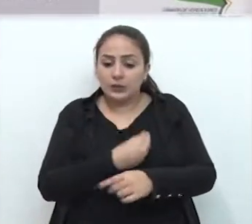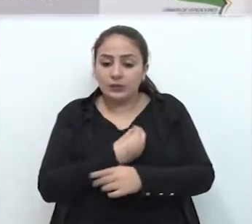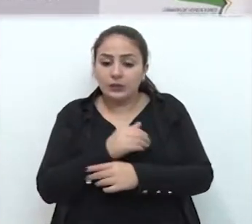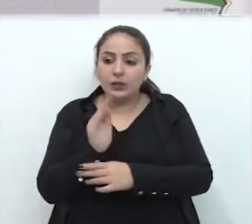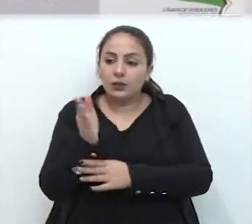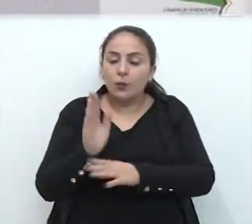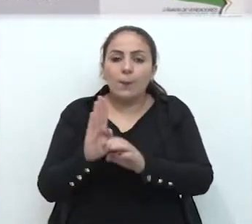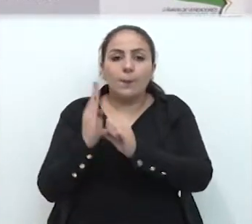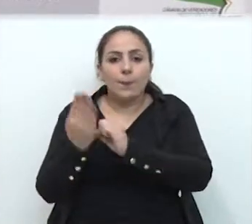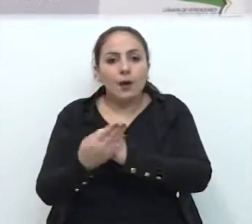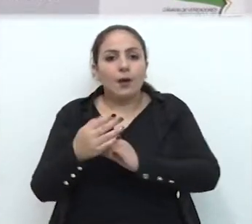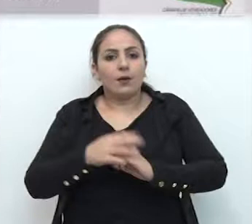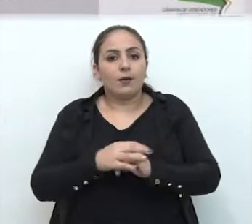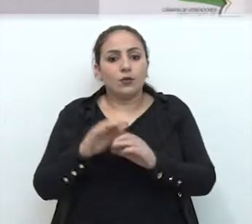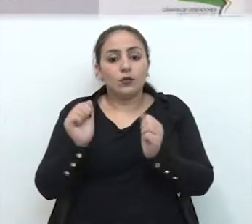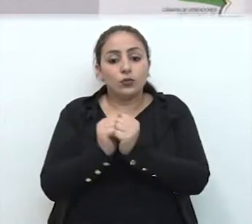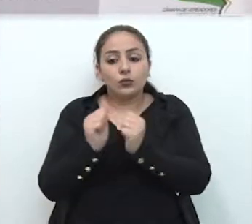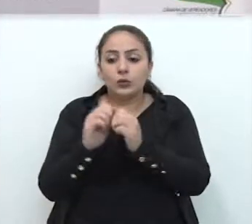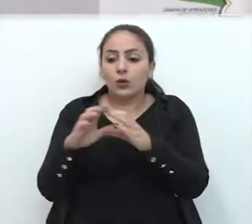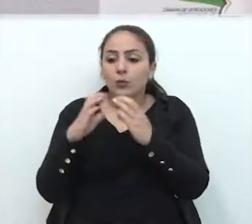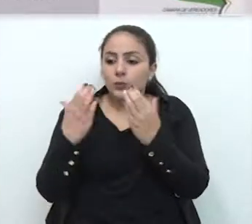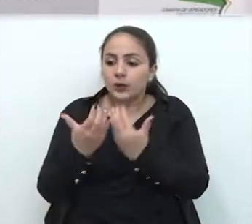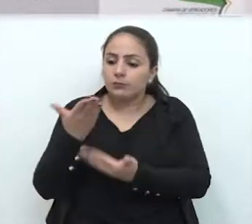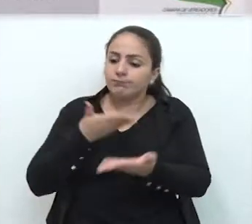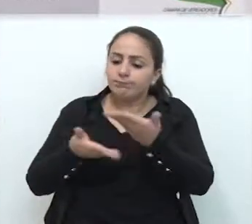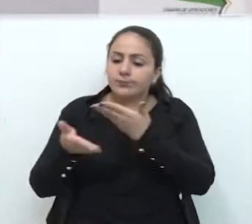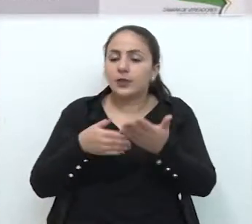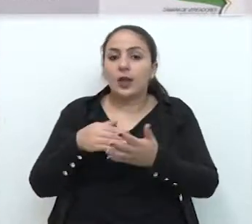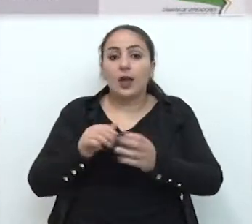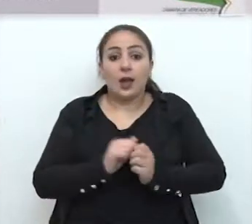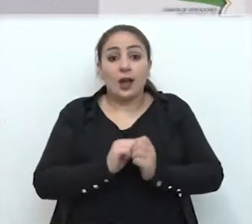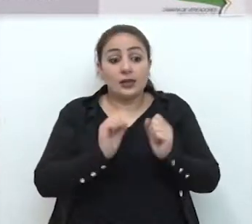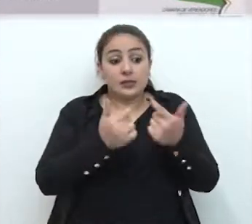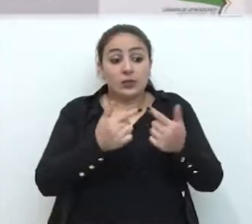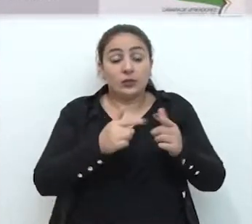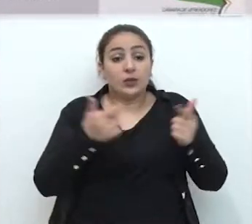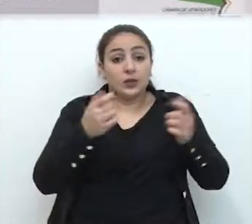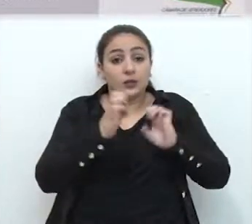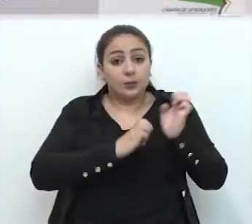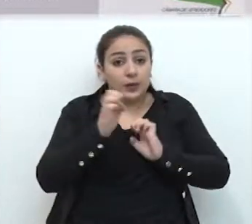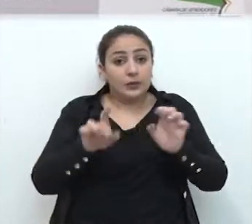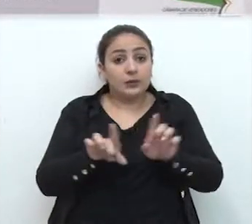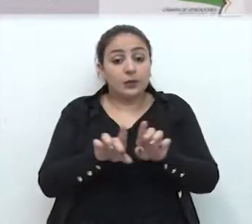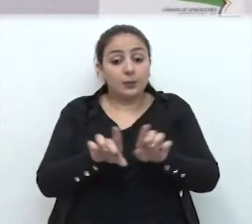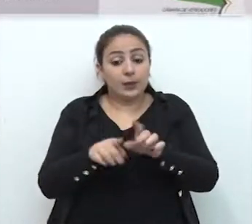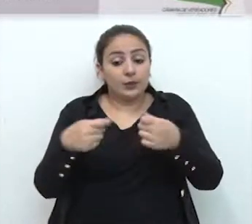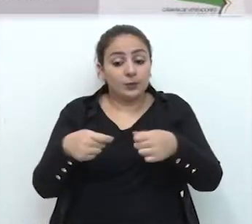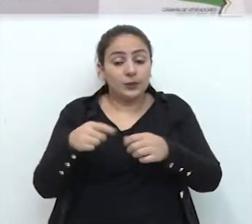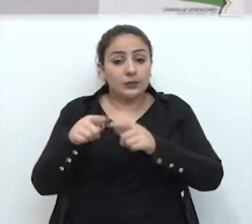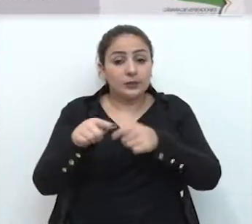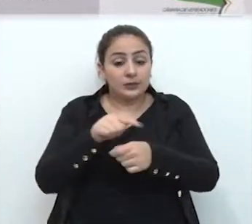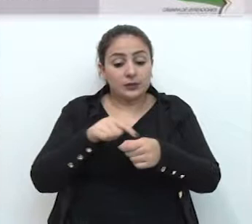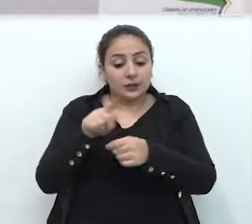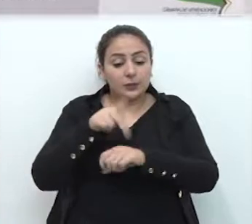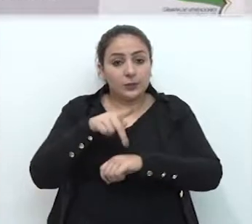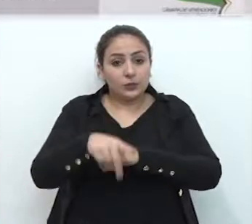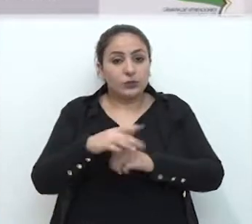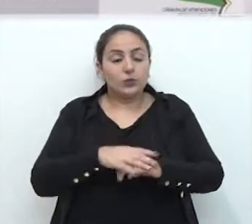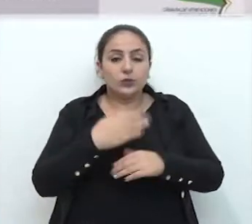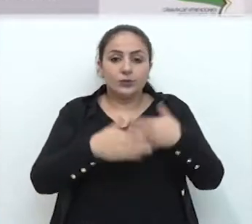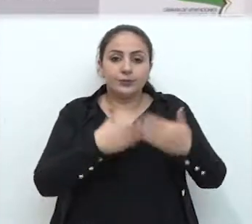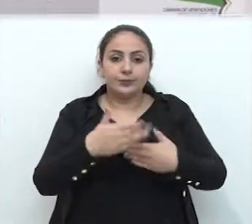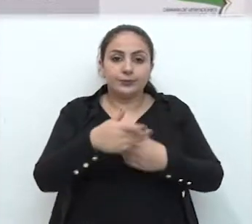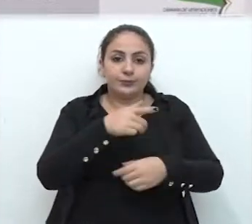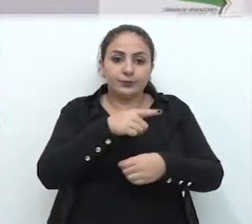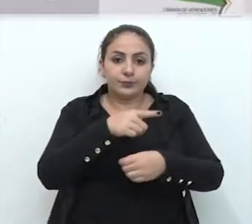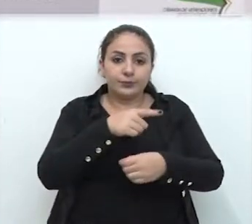bairro, na vila, com a comunidade, nas ações das grandes empresas, das grandes demandas da cidade de Passo Fundo, desenvolvimento econômico,